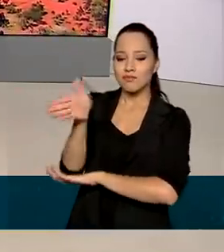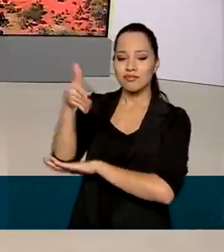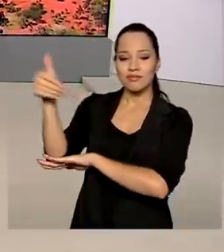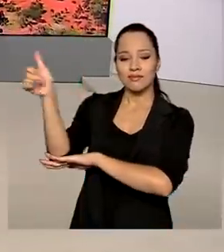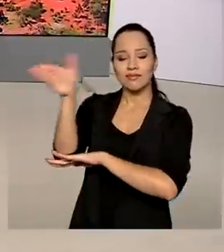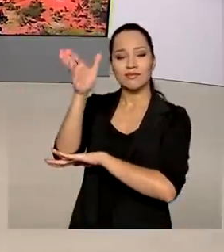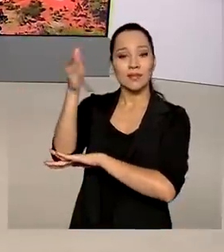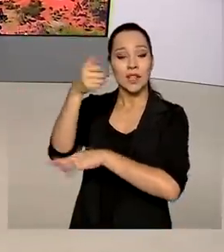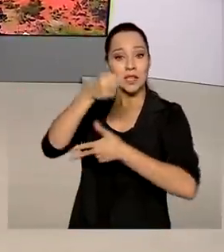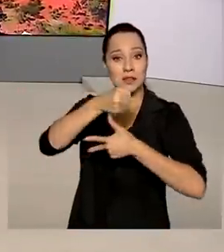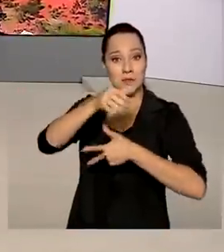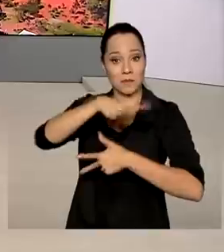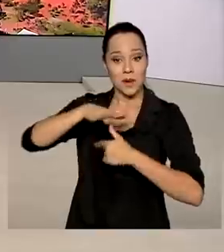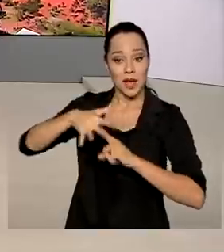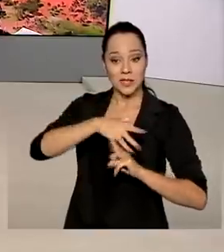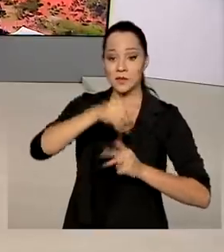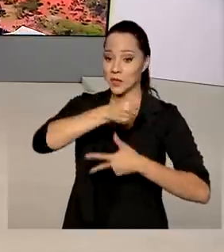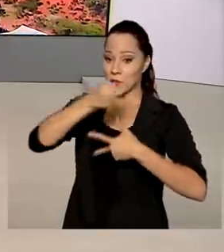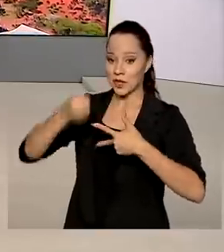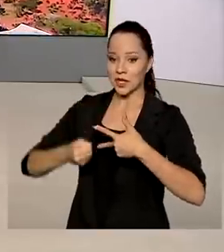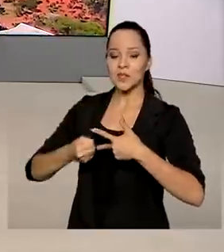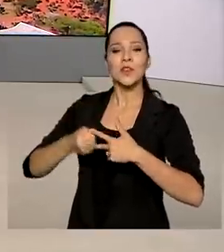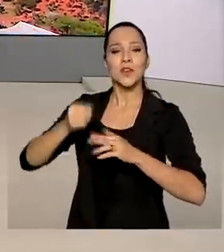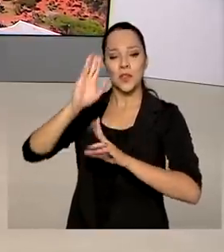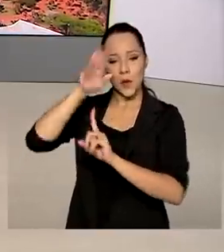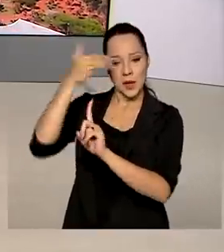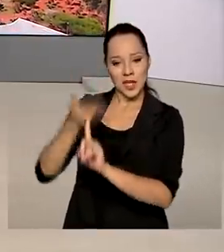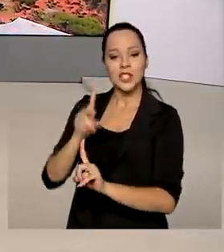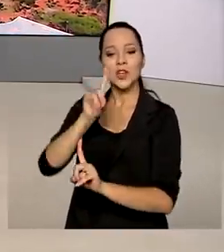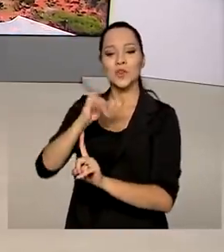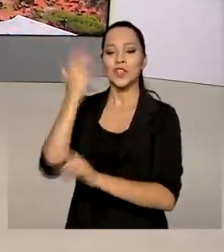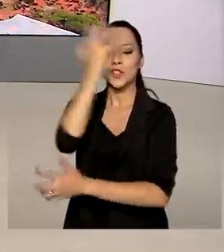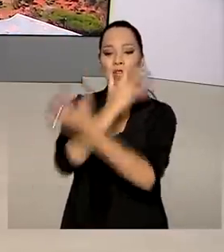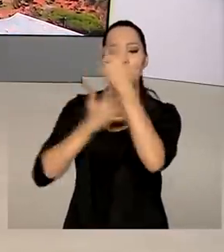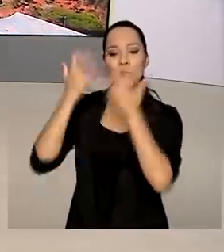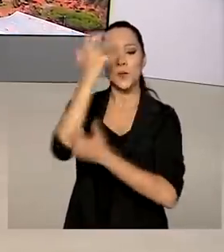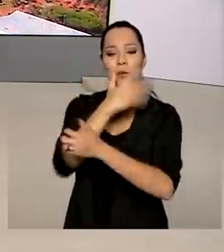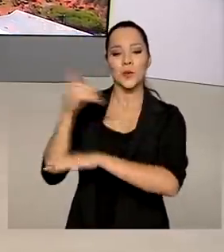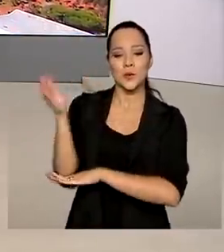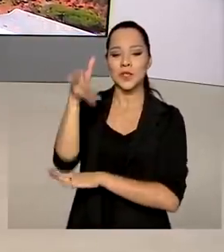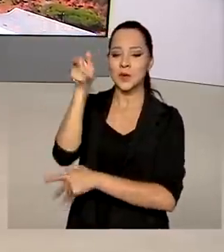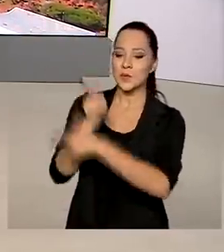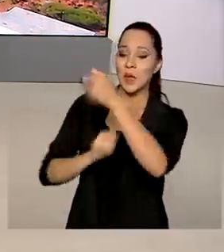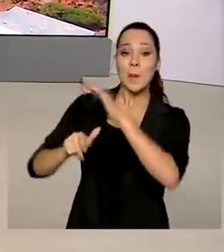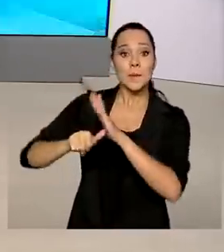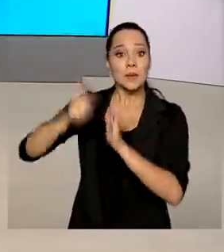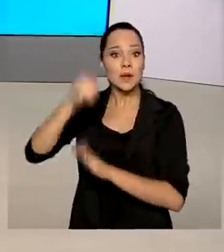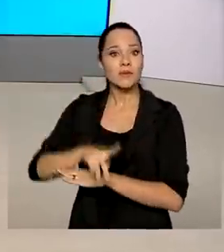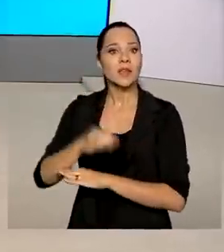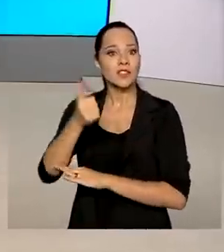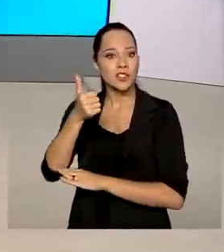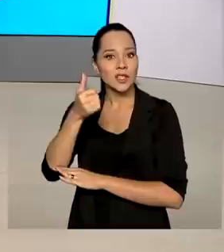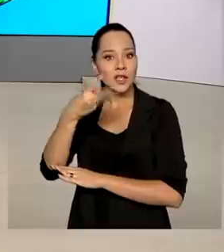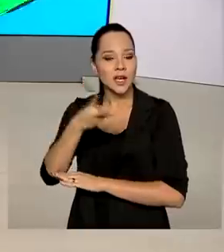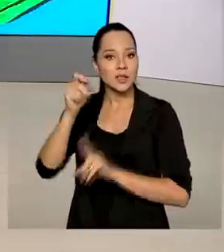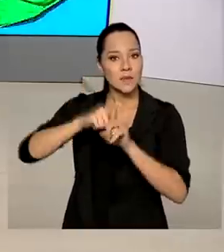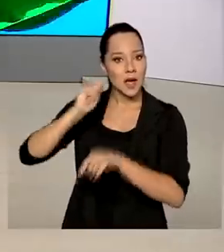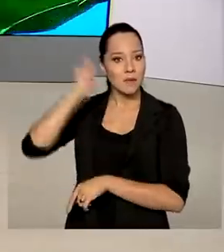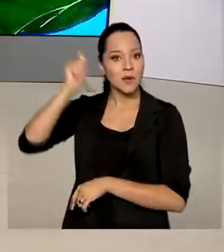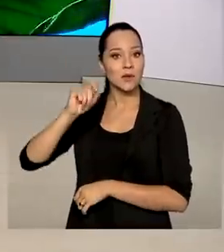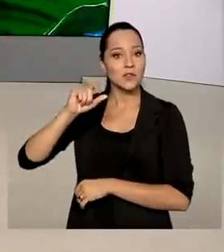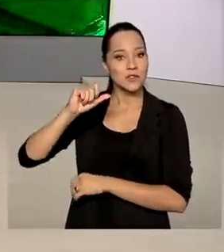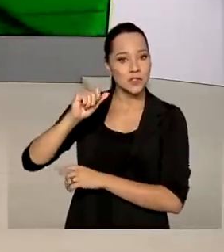Brasil na Praça dos Três Poderes em Brasília, em homenagem ao Dia do Hino Nacional, que foi executado pela primeira vez em 13 de abril de